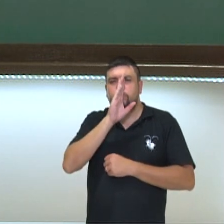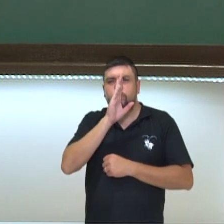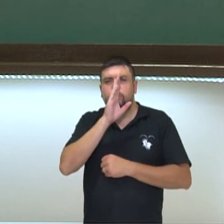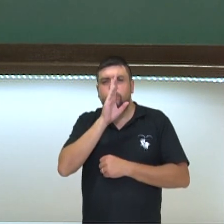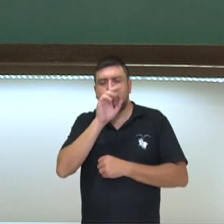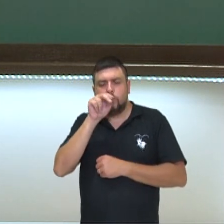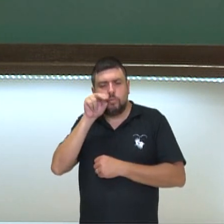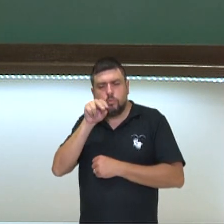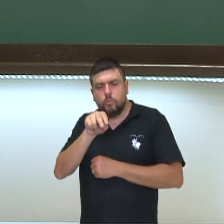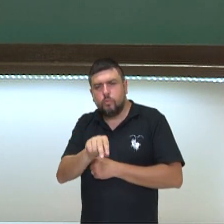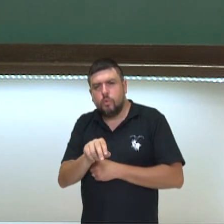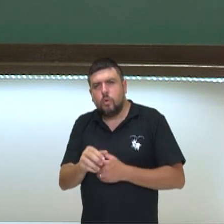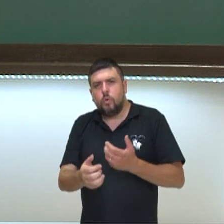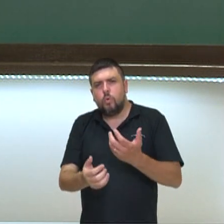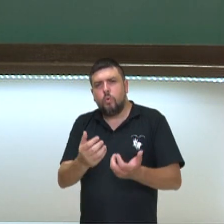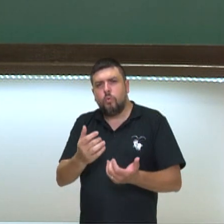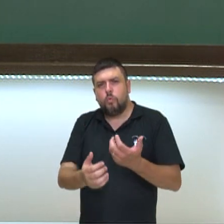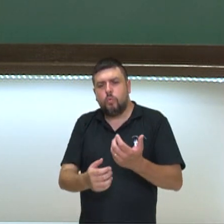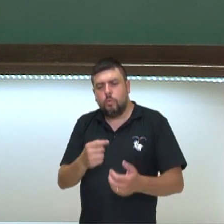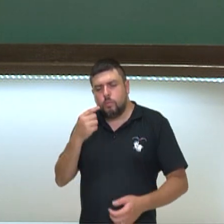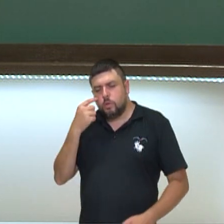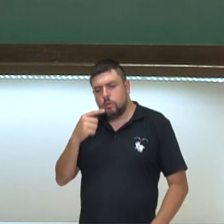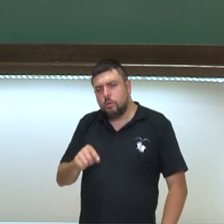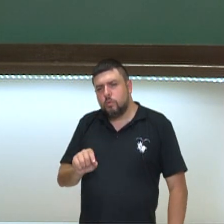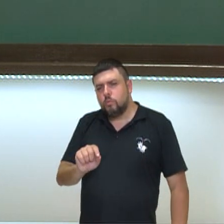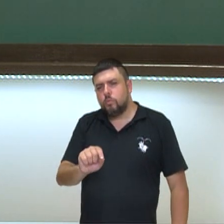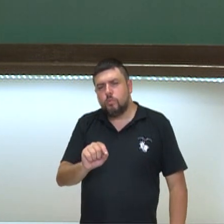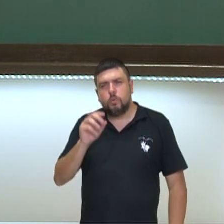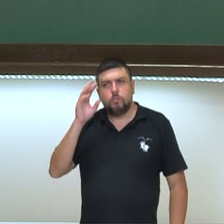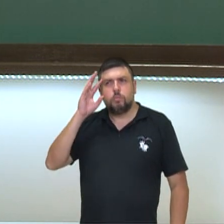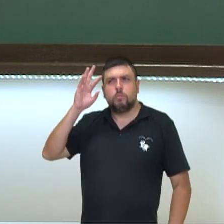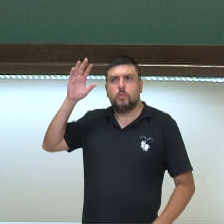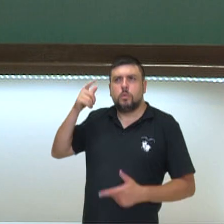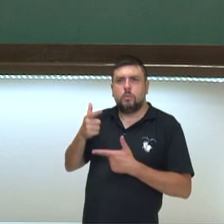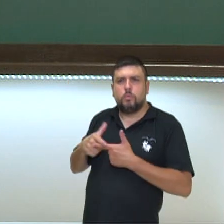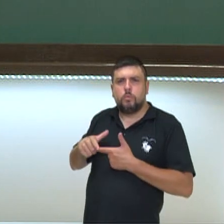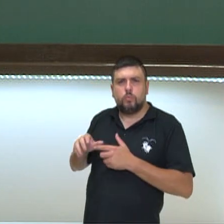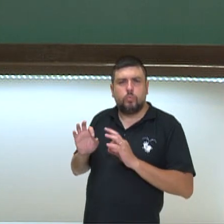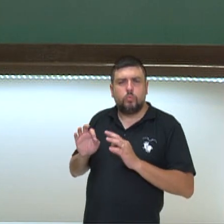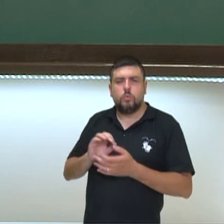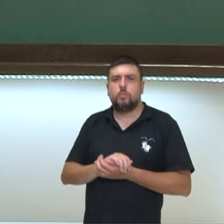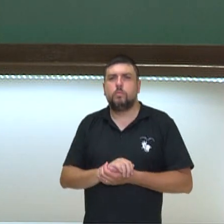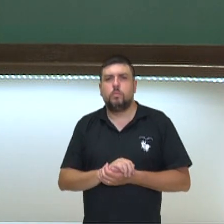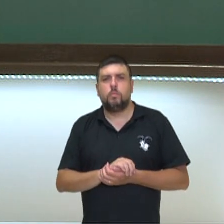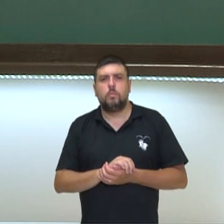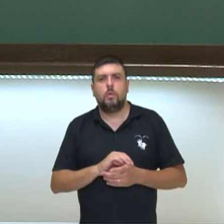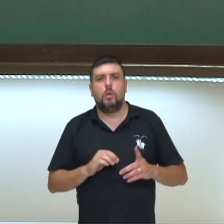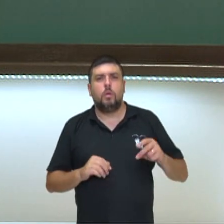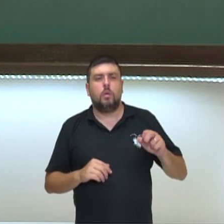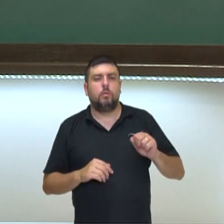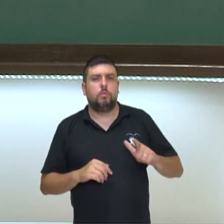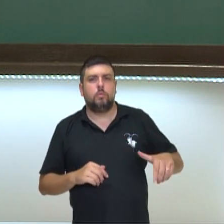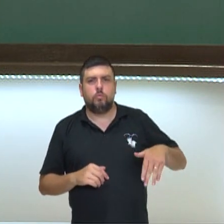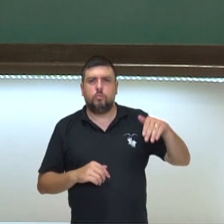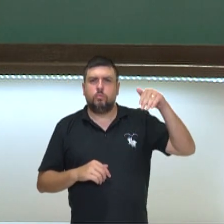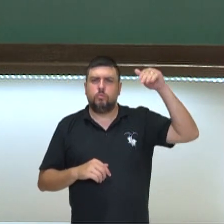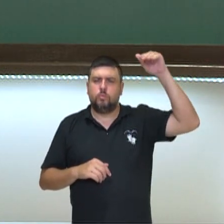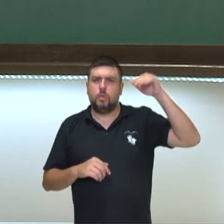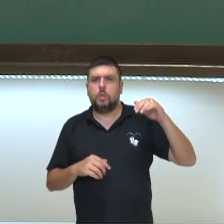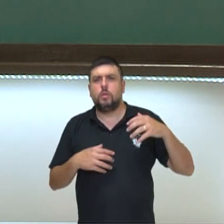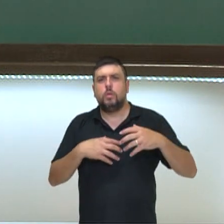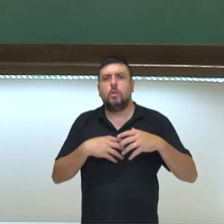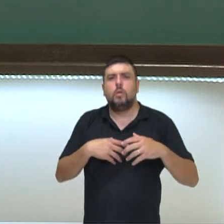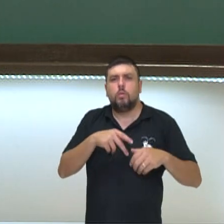fogo, o Tatá Porã, e descobrimos que aquilo nem era necessariamente um problema. Daniel cresceu, virou professor, teve seus